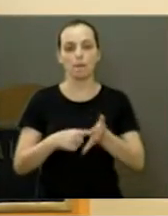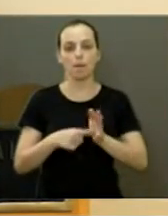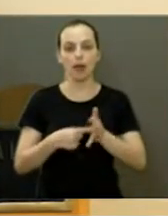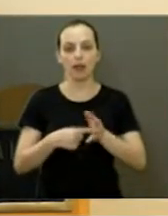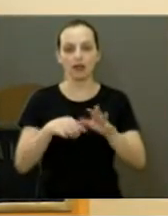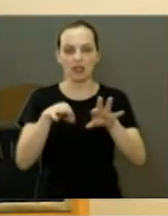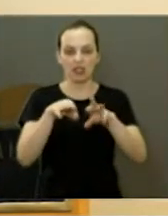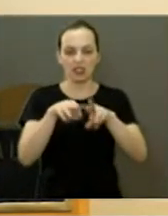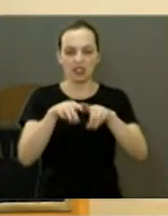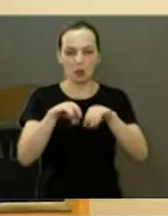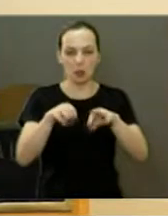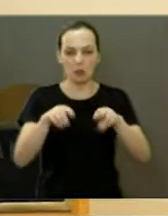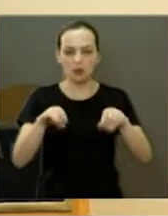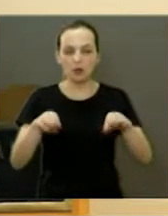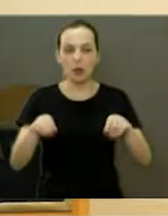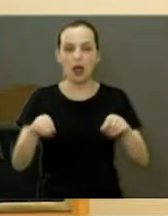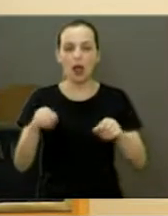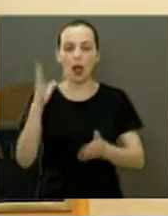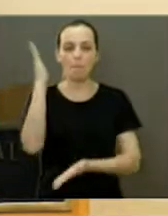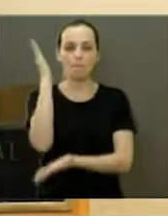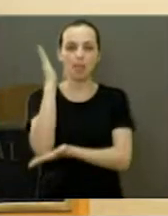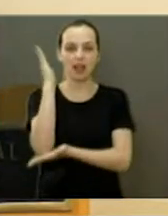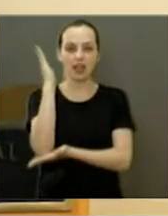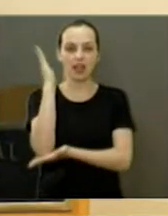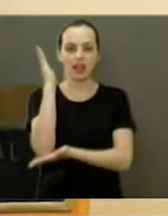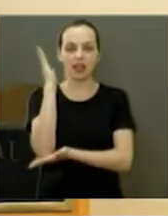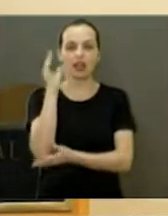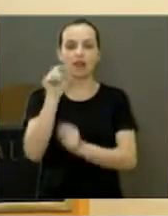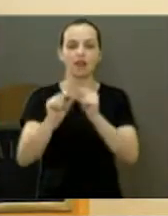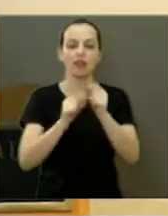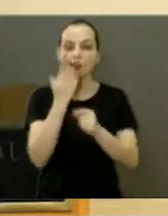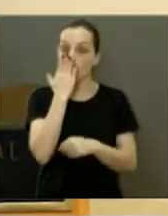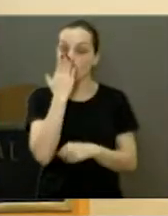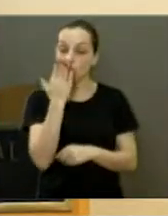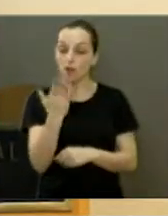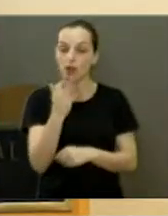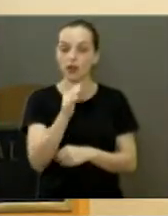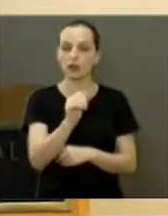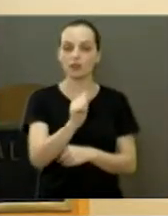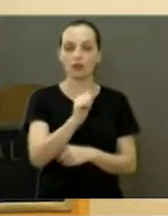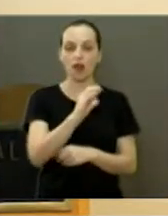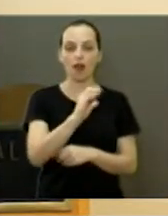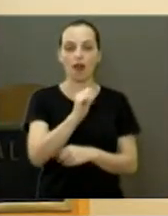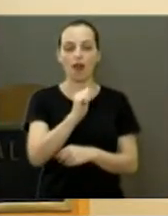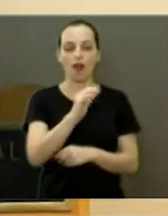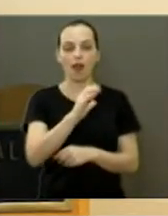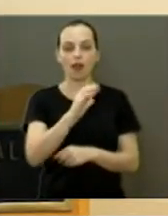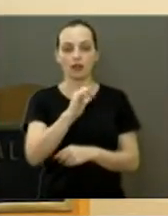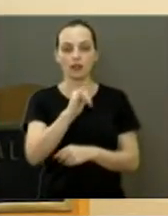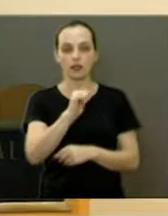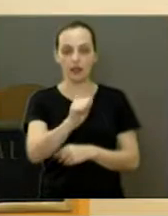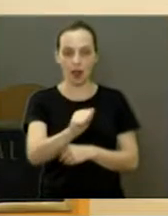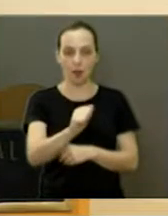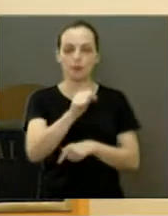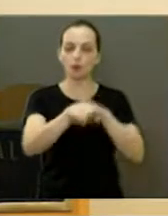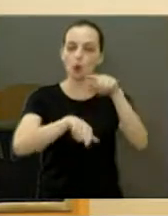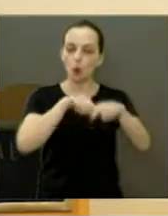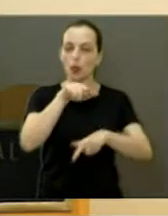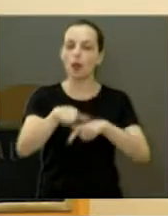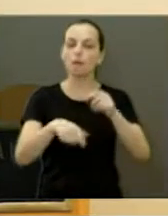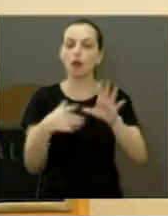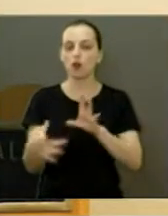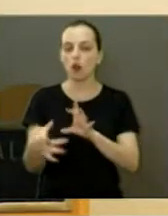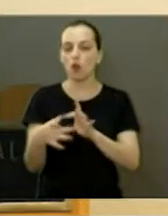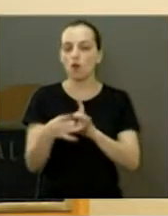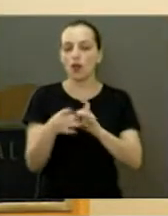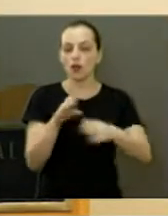madeira. É logo em frente à Cássia. Um trabalho que, em um convênio com a firma